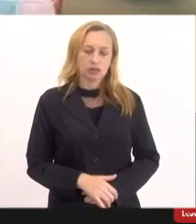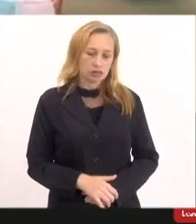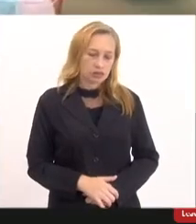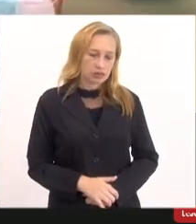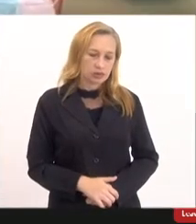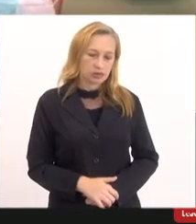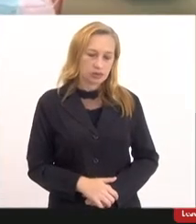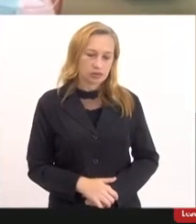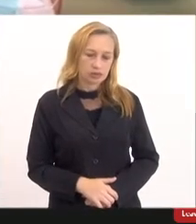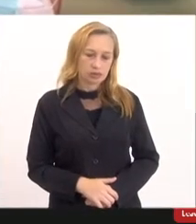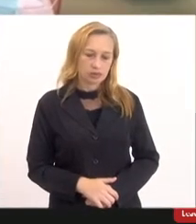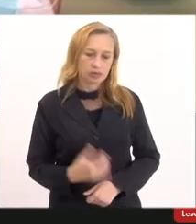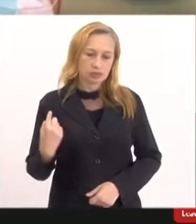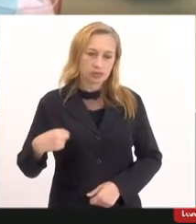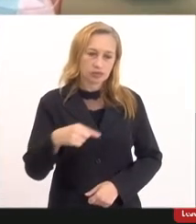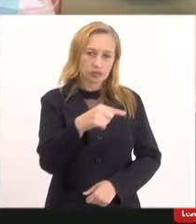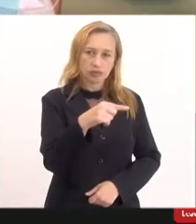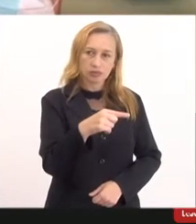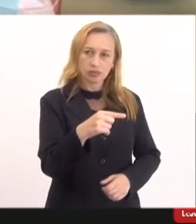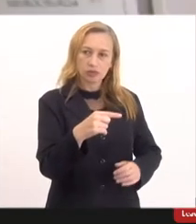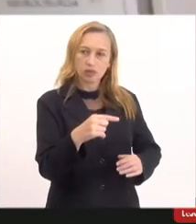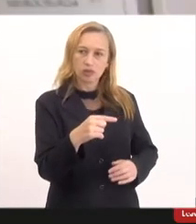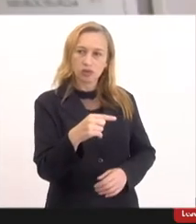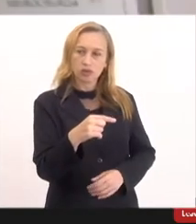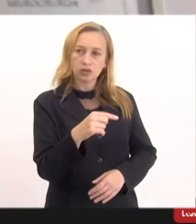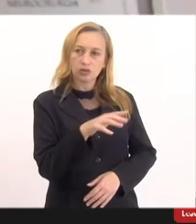o pai levou a criança doutor porque